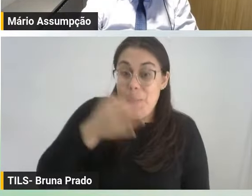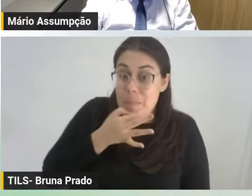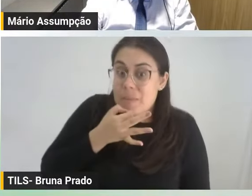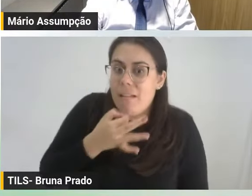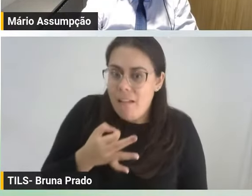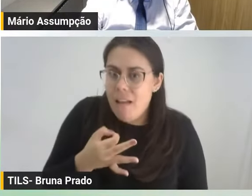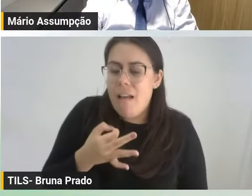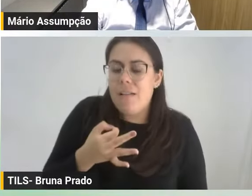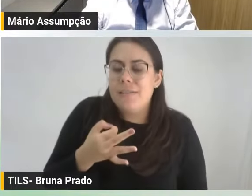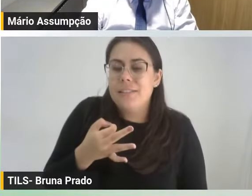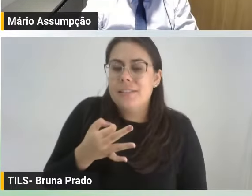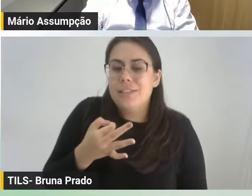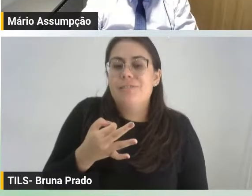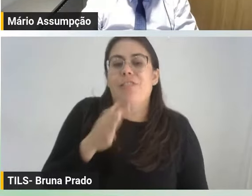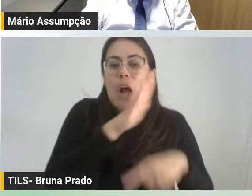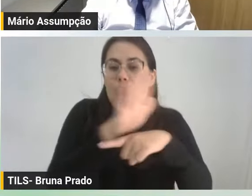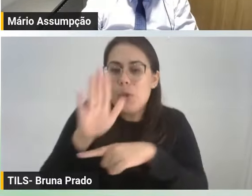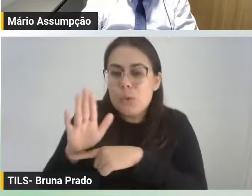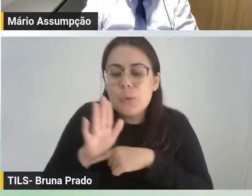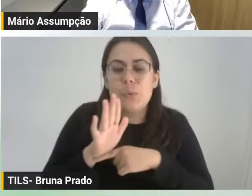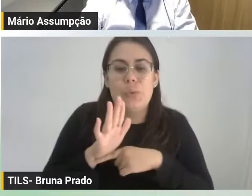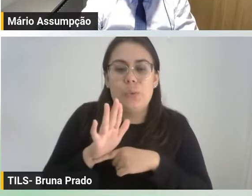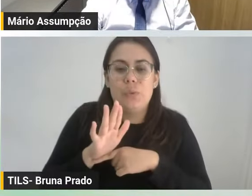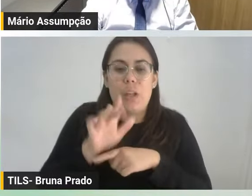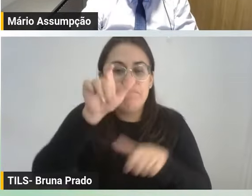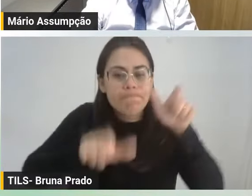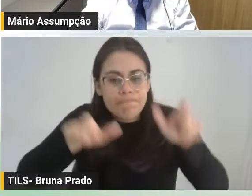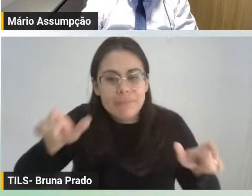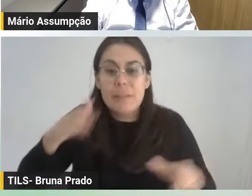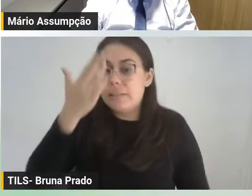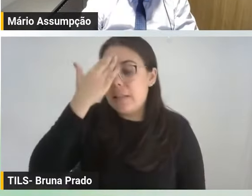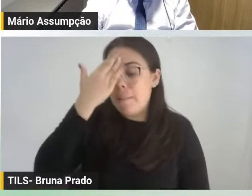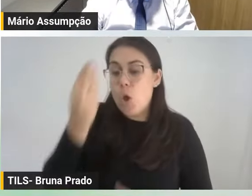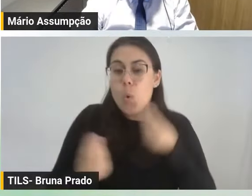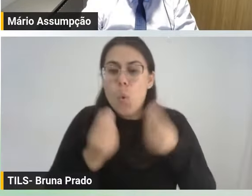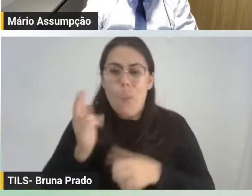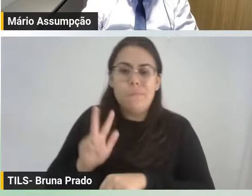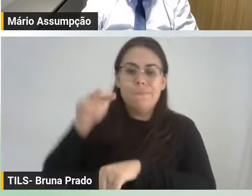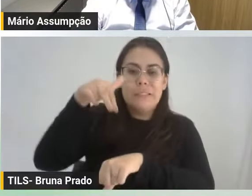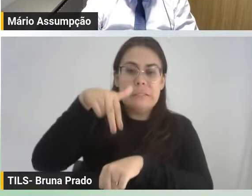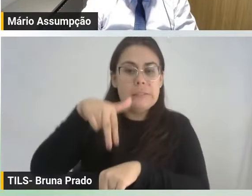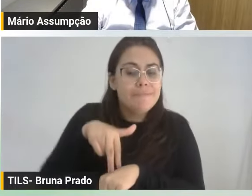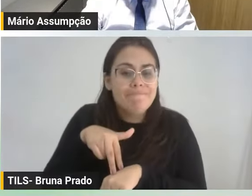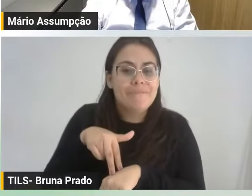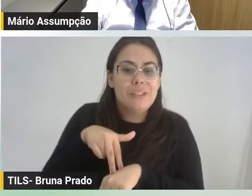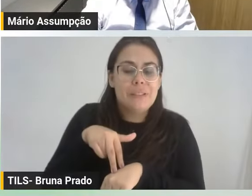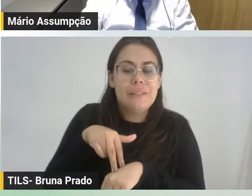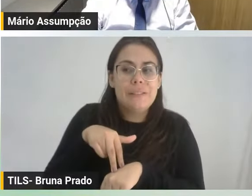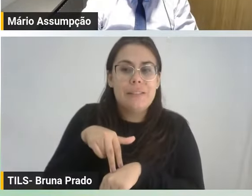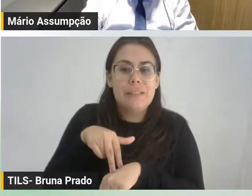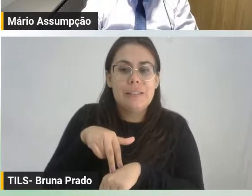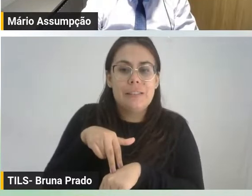para que outras pessoas consigam saber como enfrentar questões tão delicadas como é a